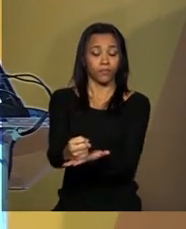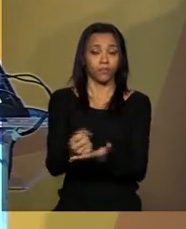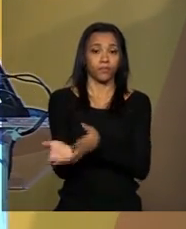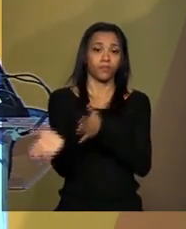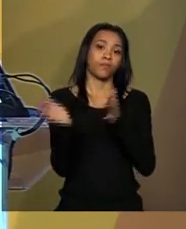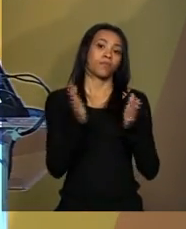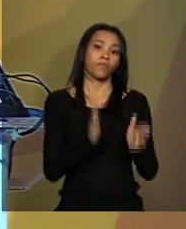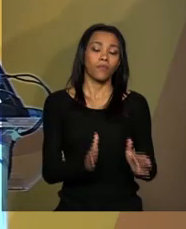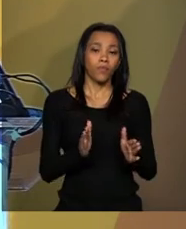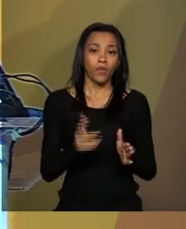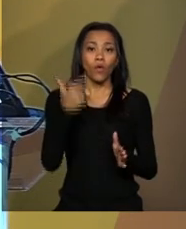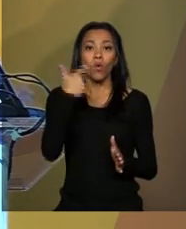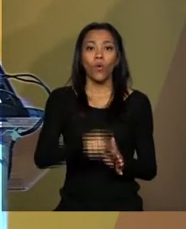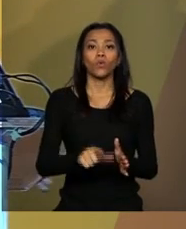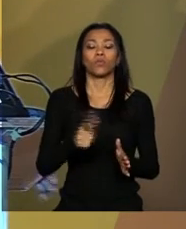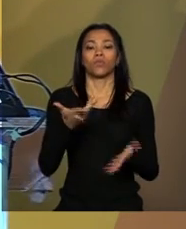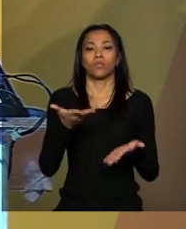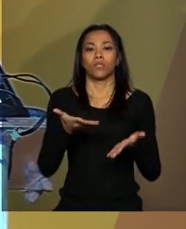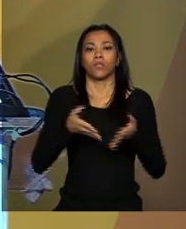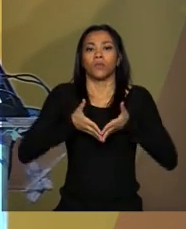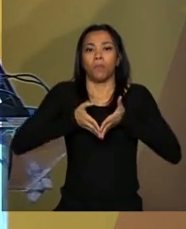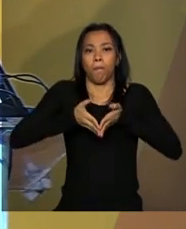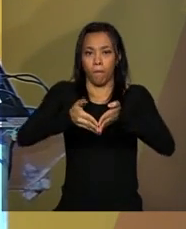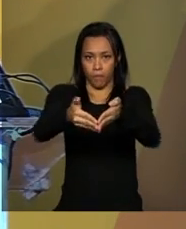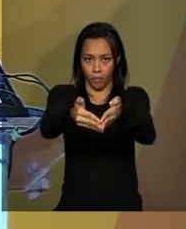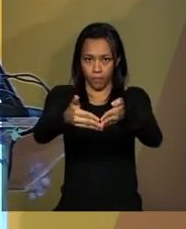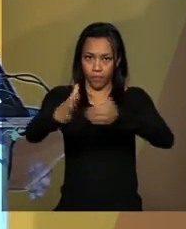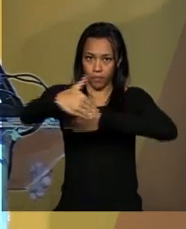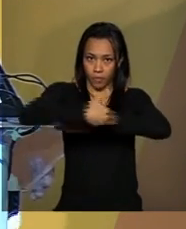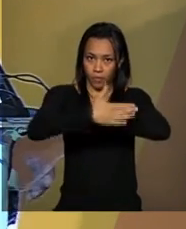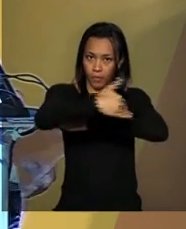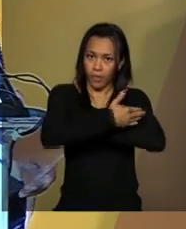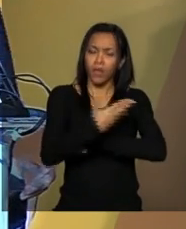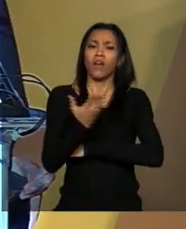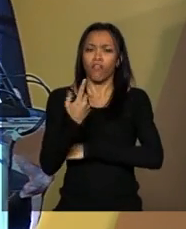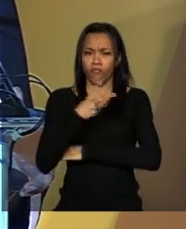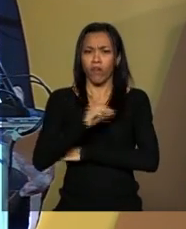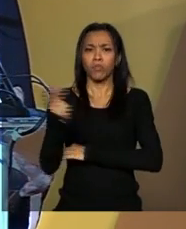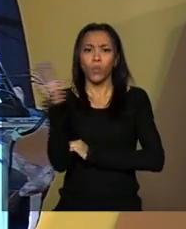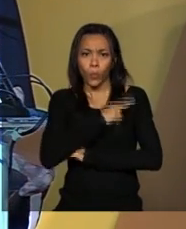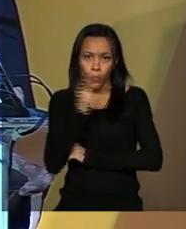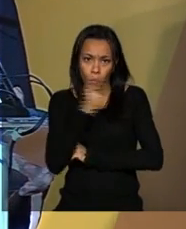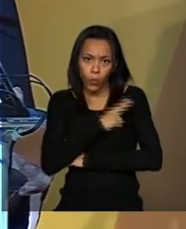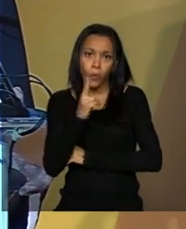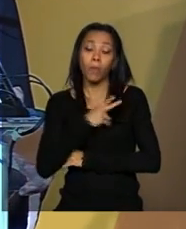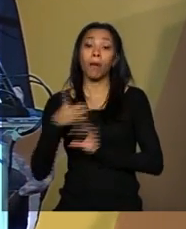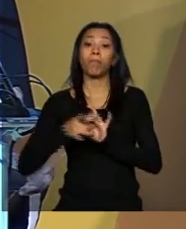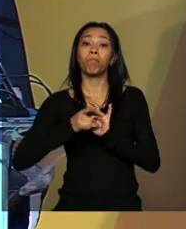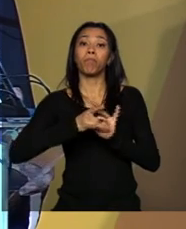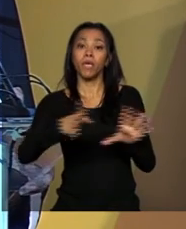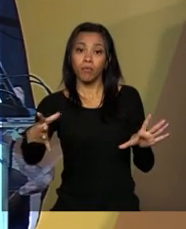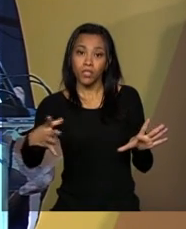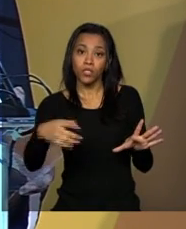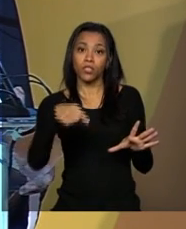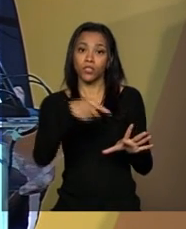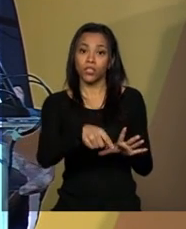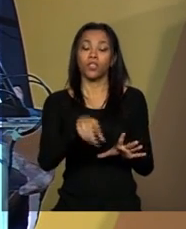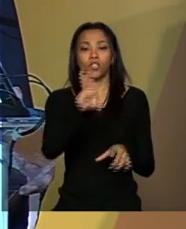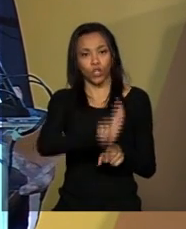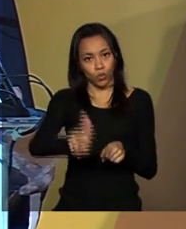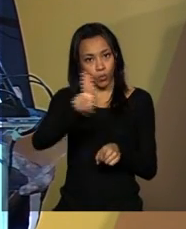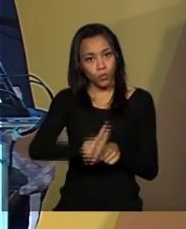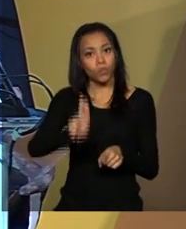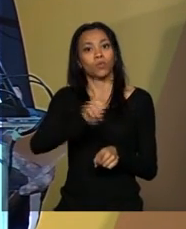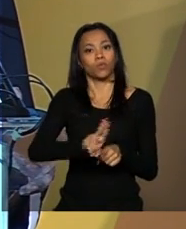caso dos portos, nós vamos continuar com o processo rápido de autorizações de terminais de uso